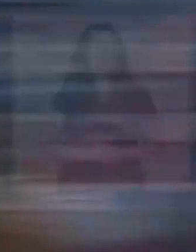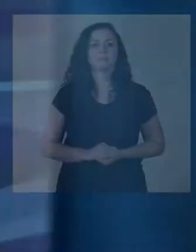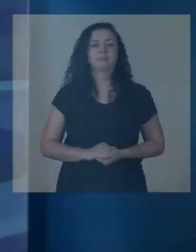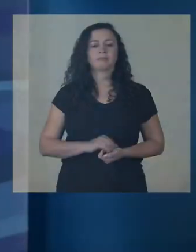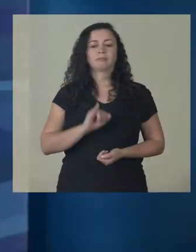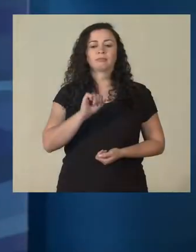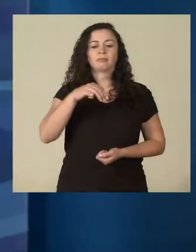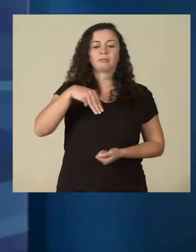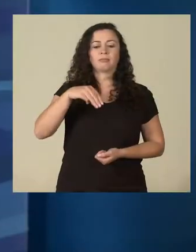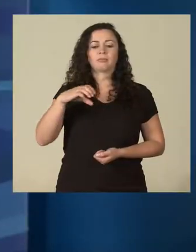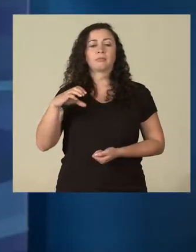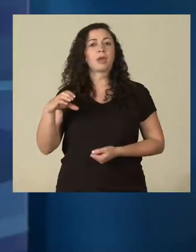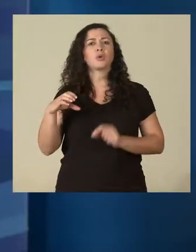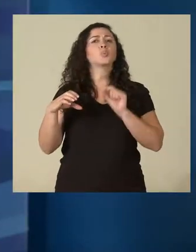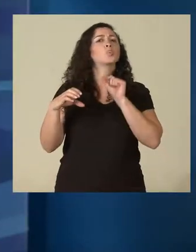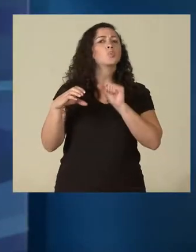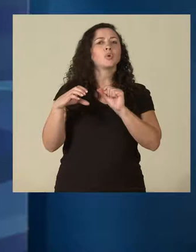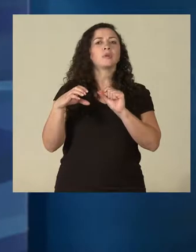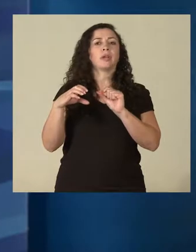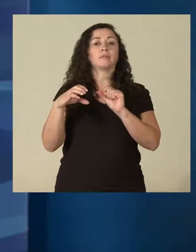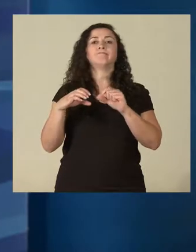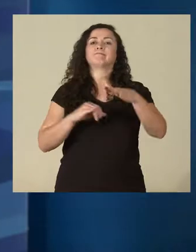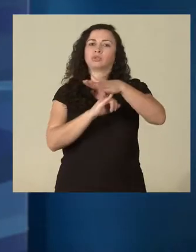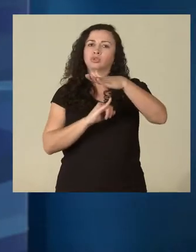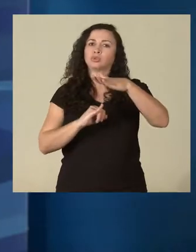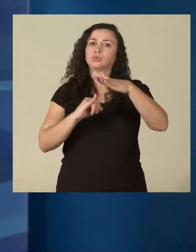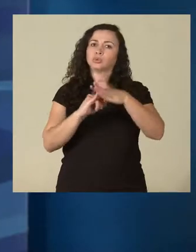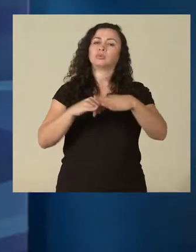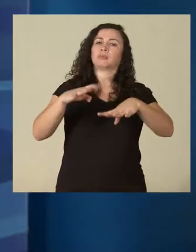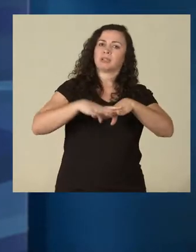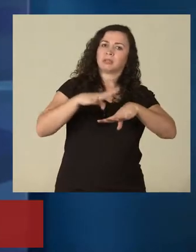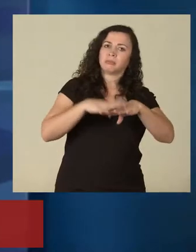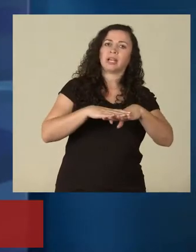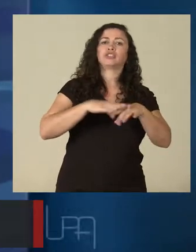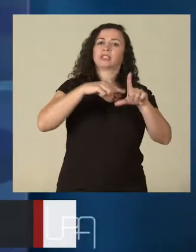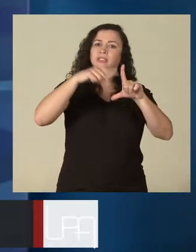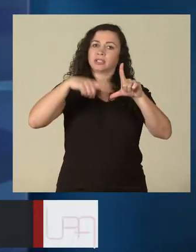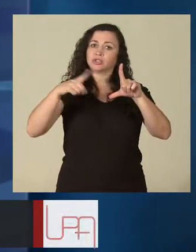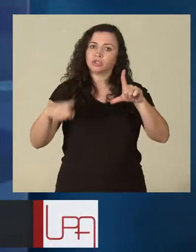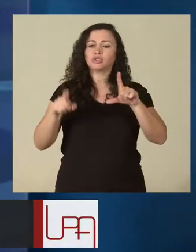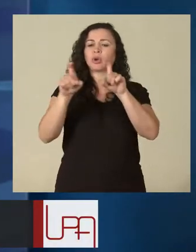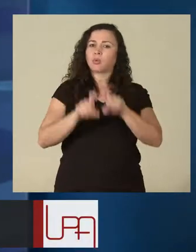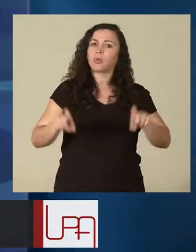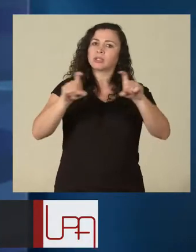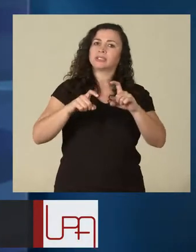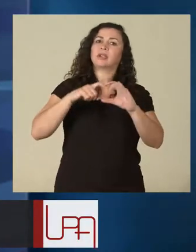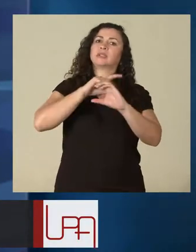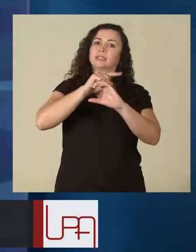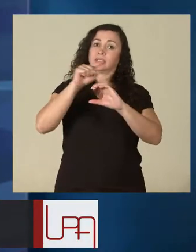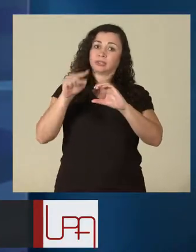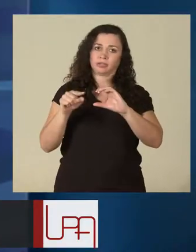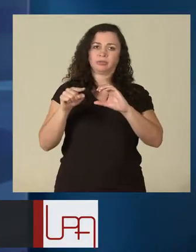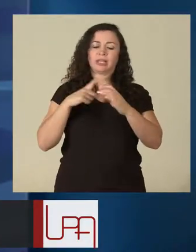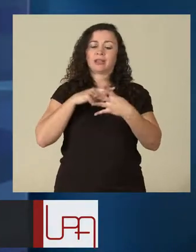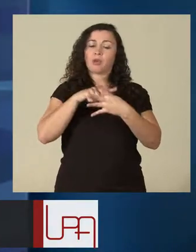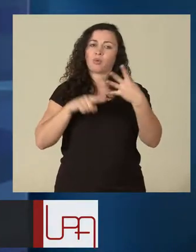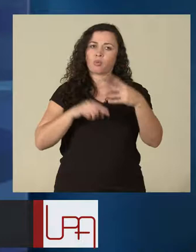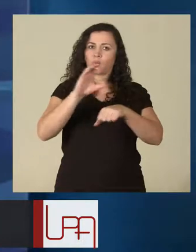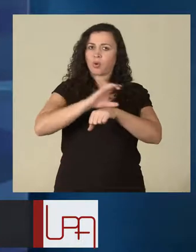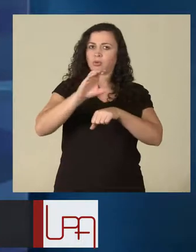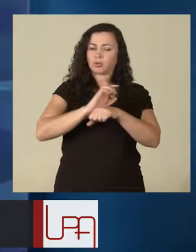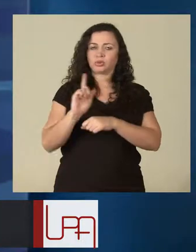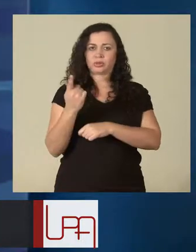O IMEC é o Instituto de Matemática, Estatística e Computação Científica. E nós temos quatro cursos de graduação.